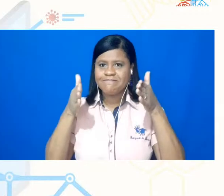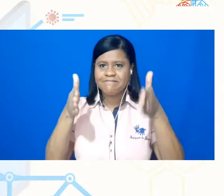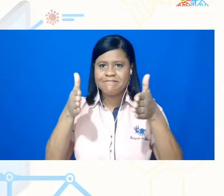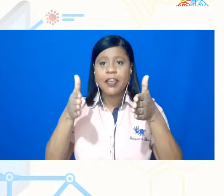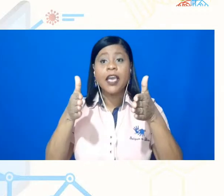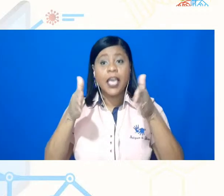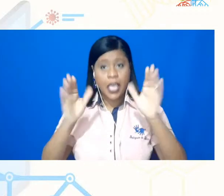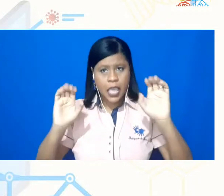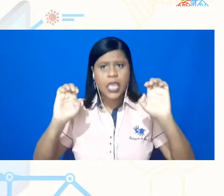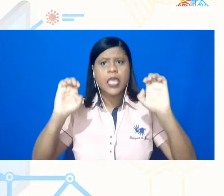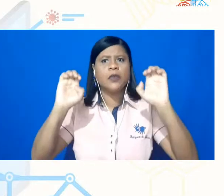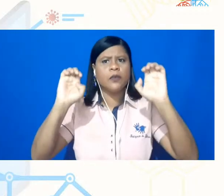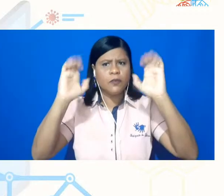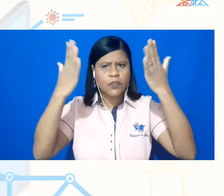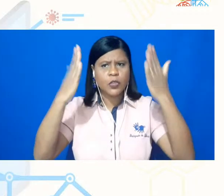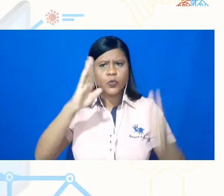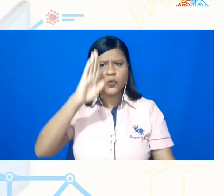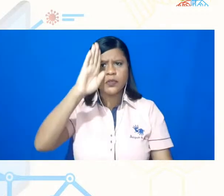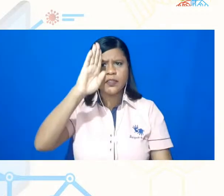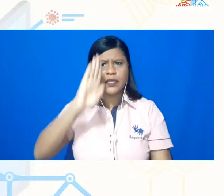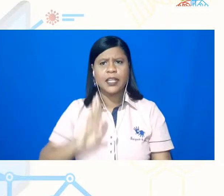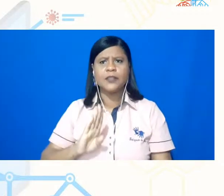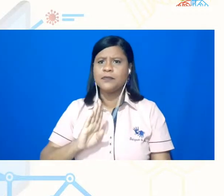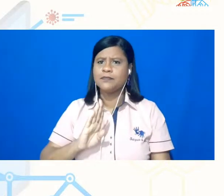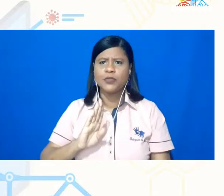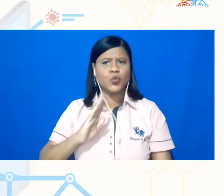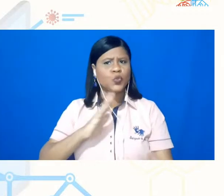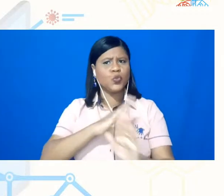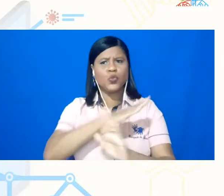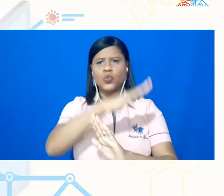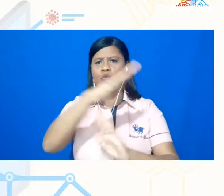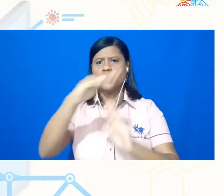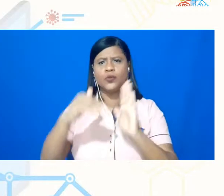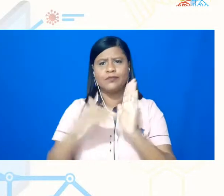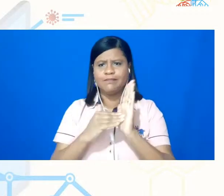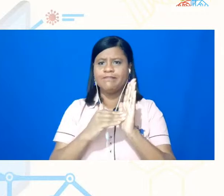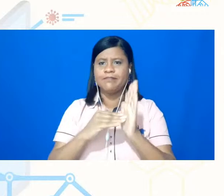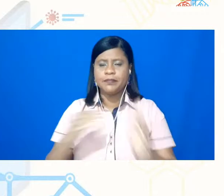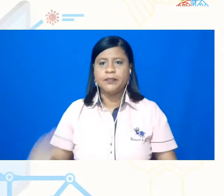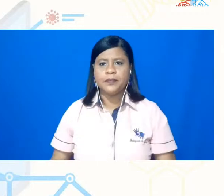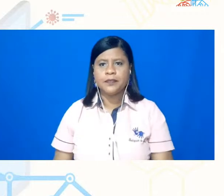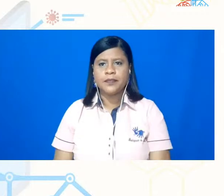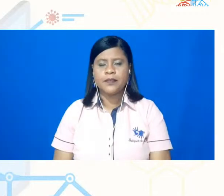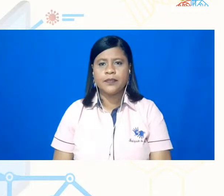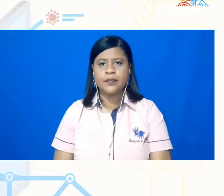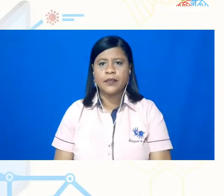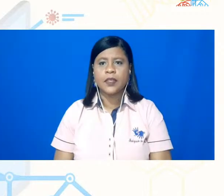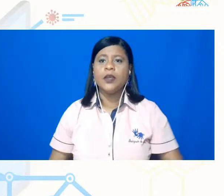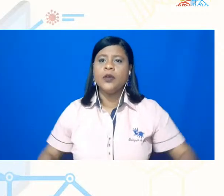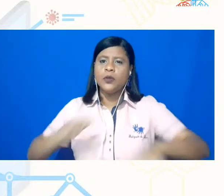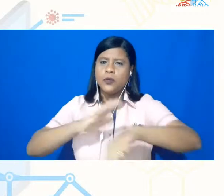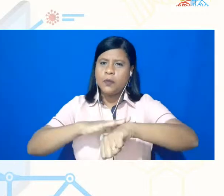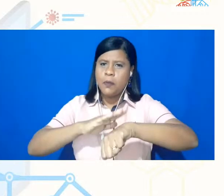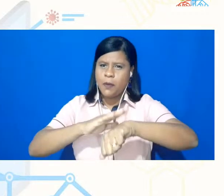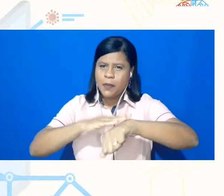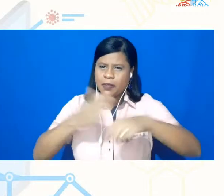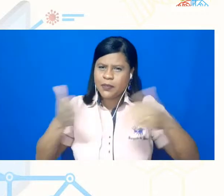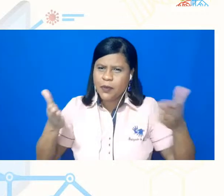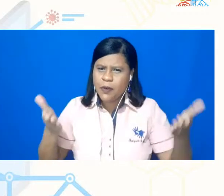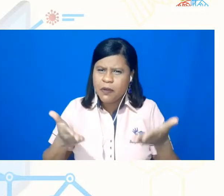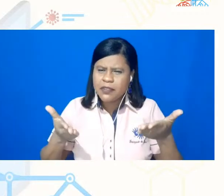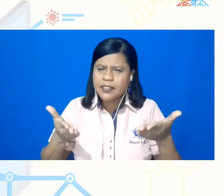completamente gratuito, né, então, num momento como esse, né, de dificuldade,